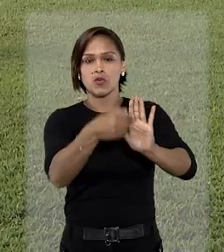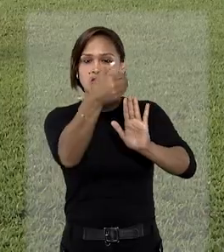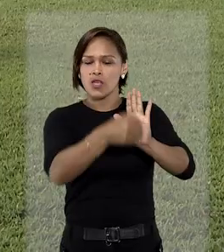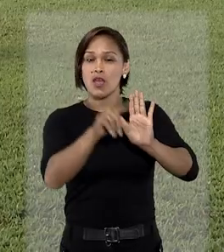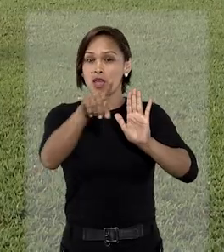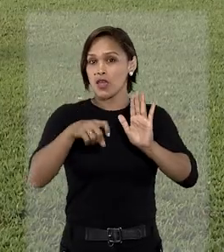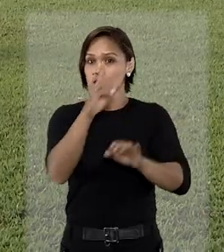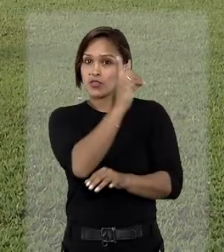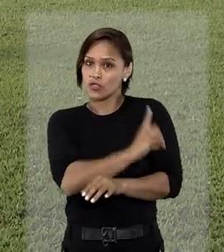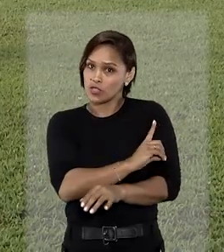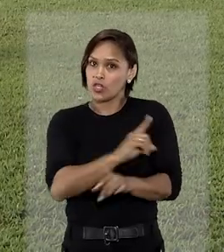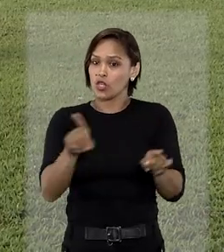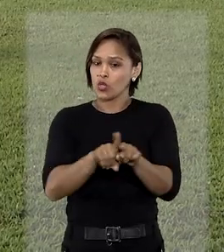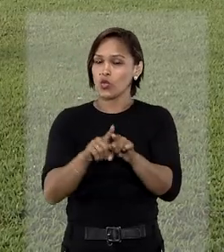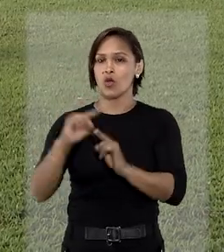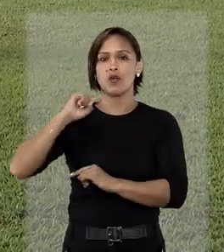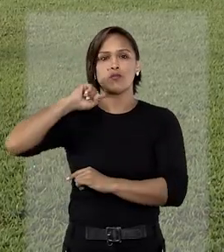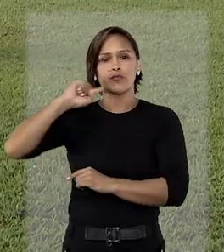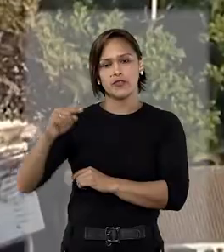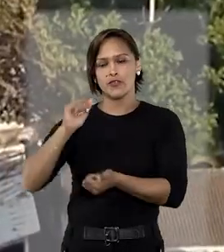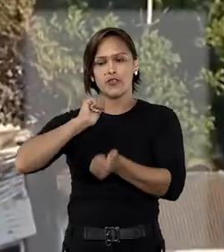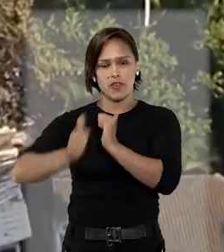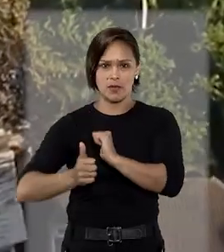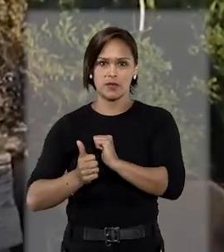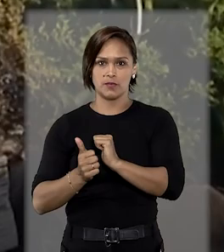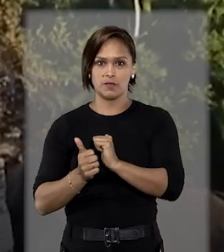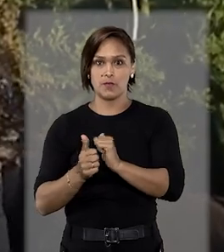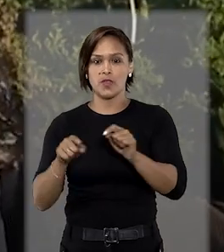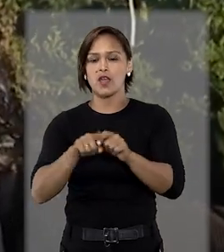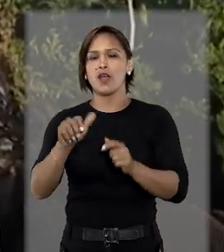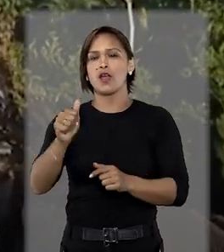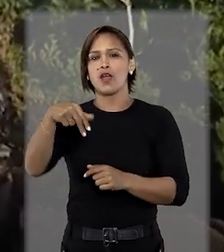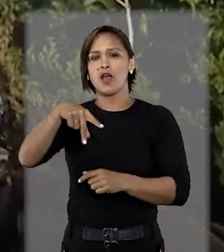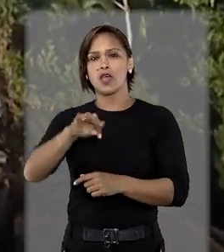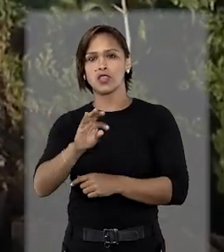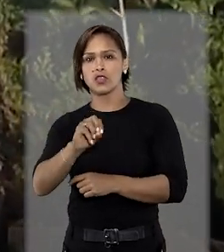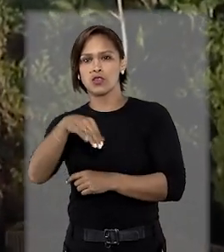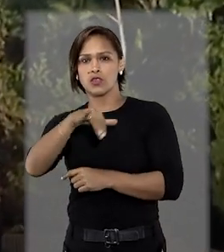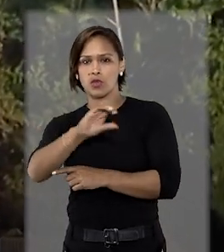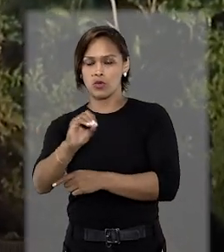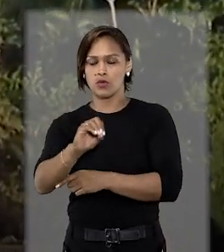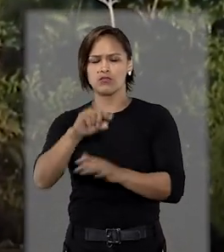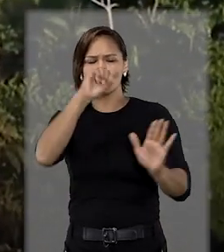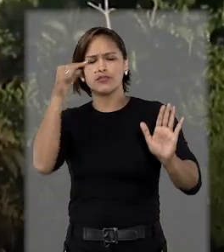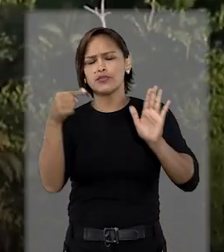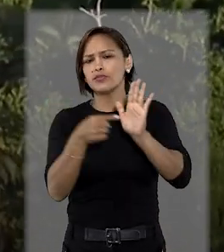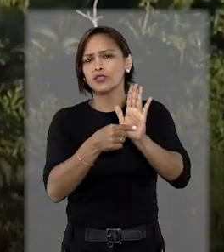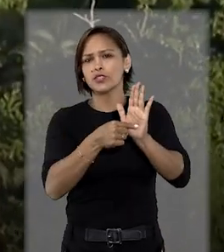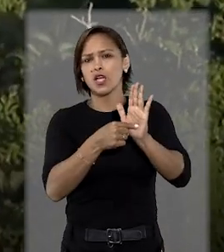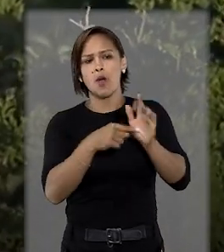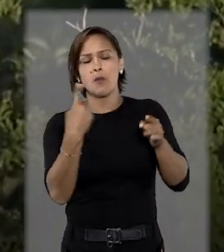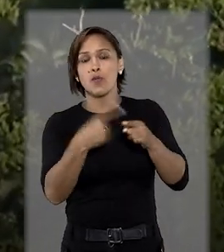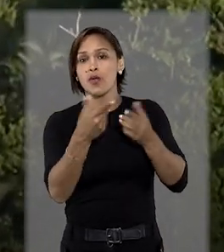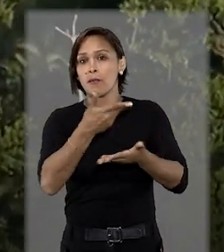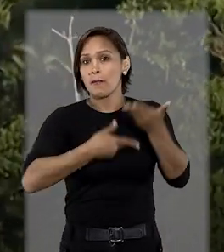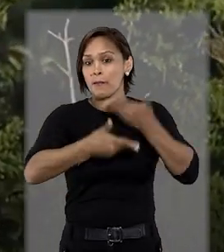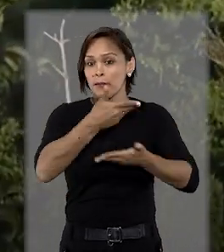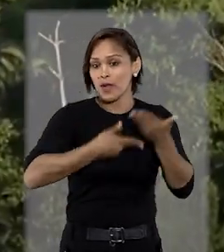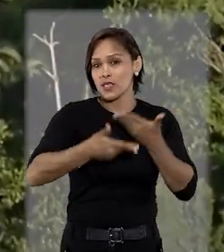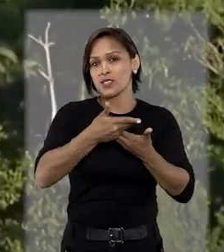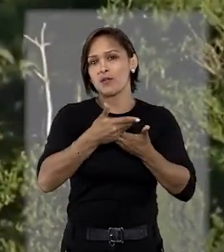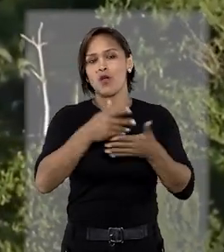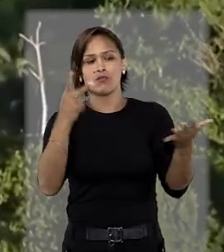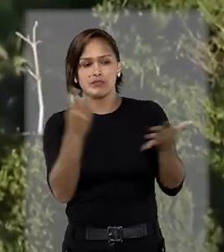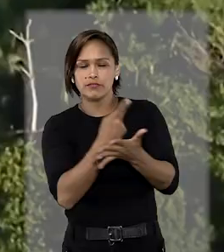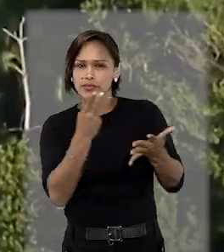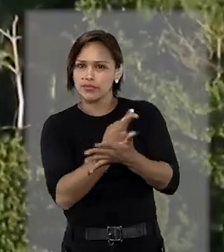pelo ex-diretor de meios do Clube de Regatas Flamengo, Antônio Márcio Garotti, denunciado pela suposta participação por